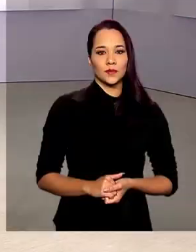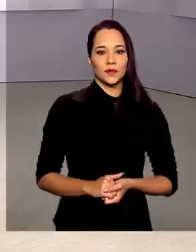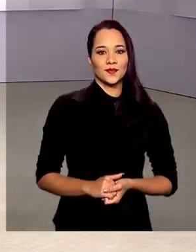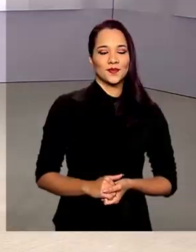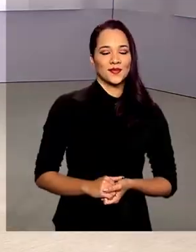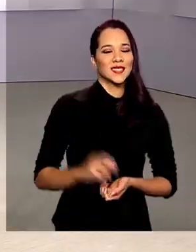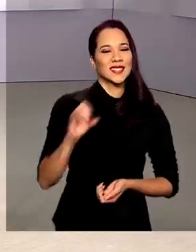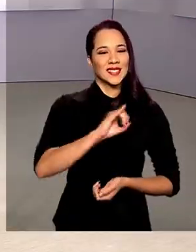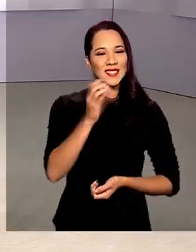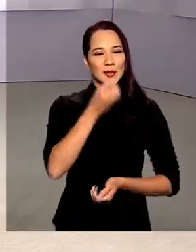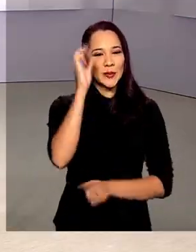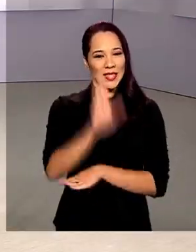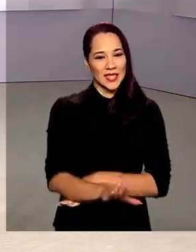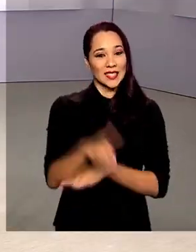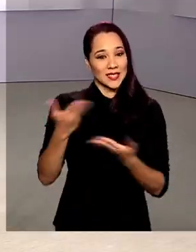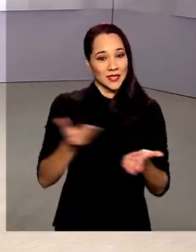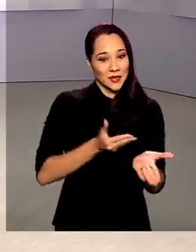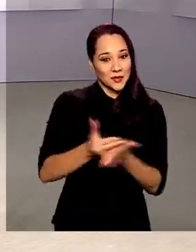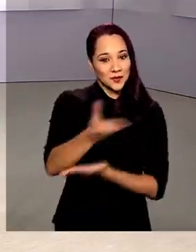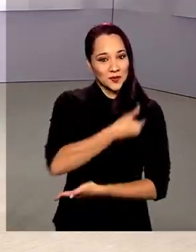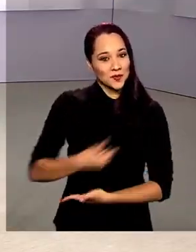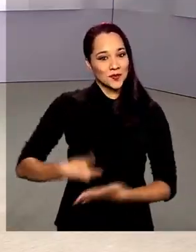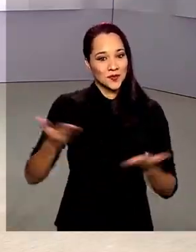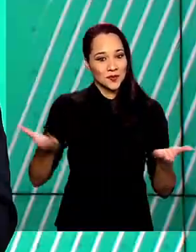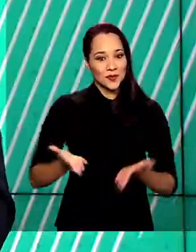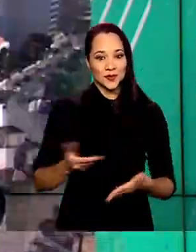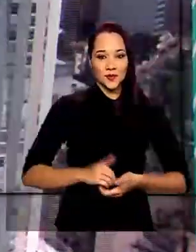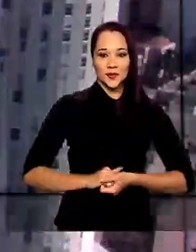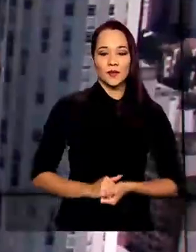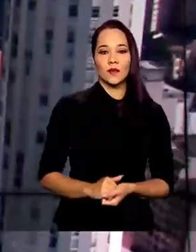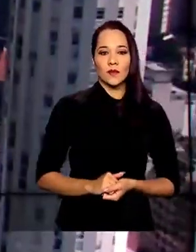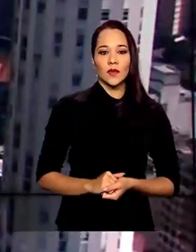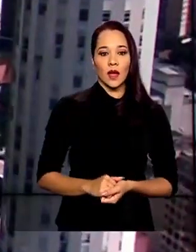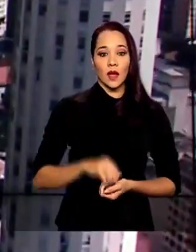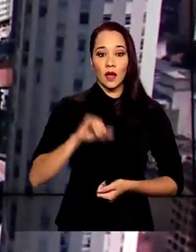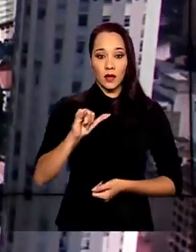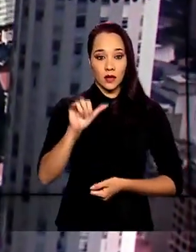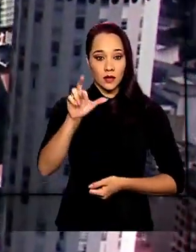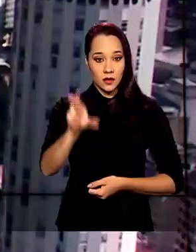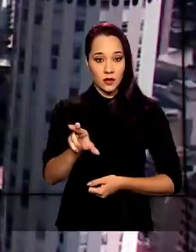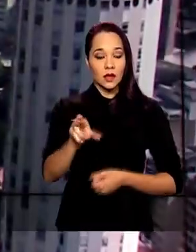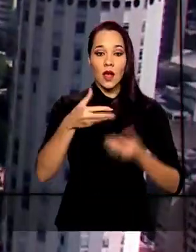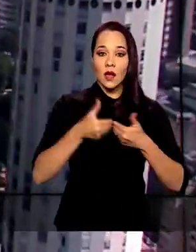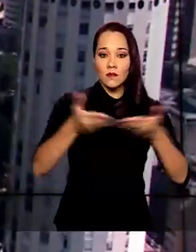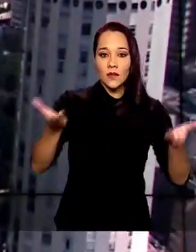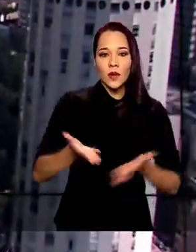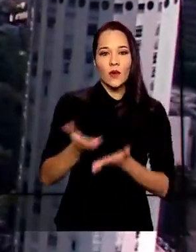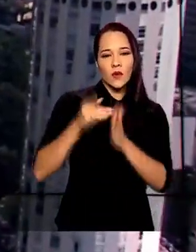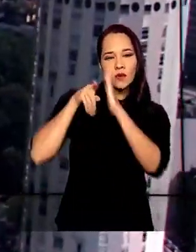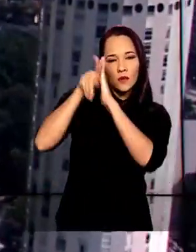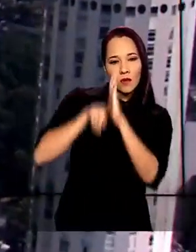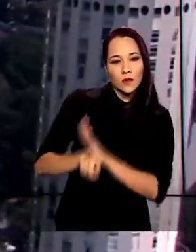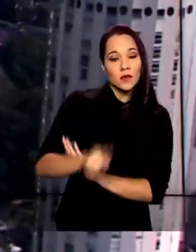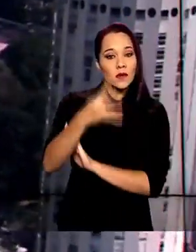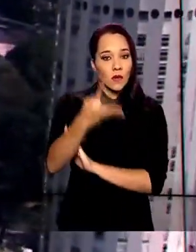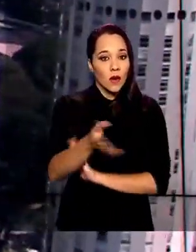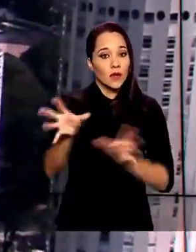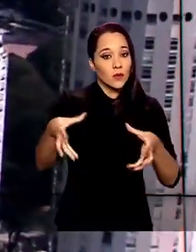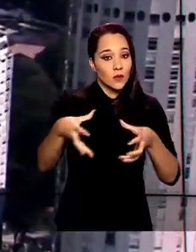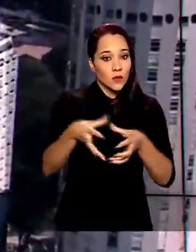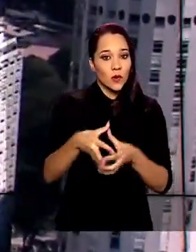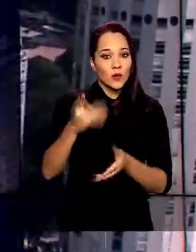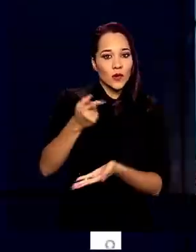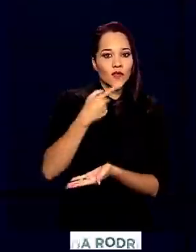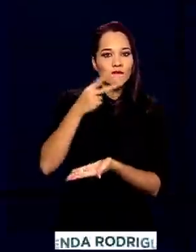Olá, boa tarde. Estamos de volta com o Governo Agora. A Receita Federal abriu hoje a consulta ao quarto lote de